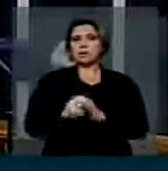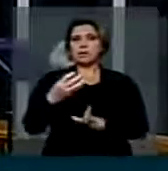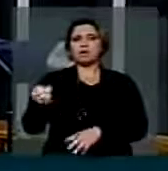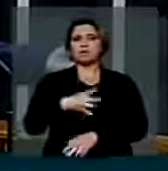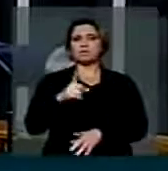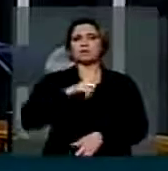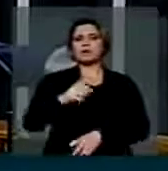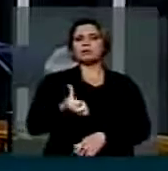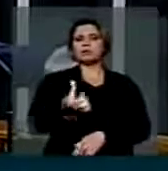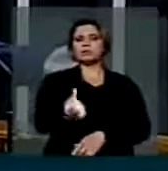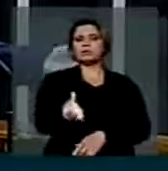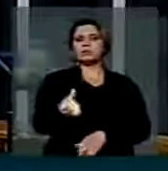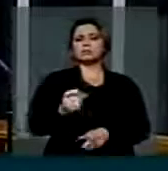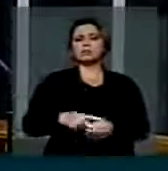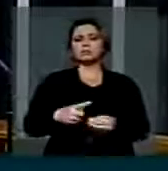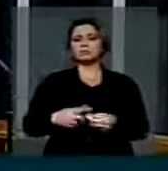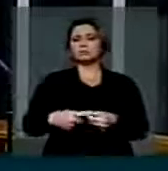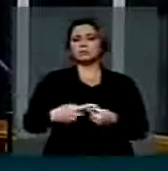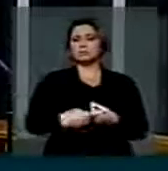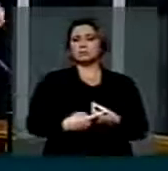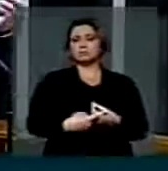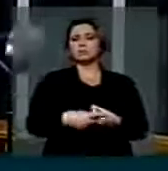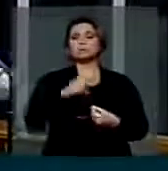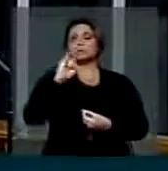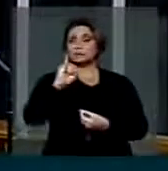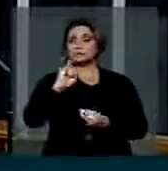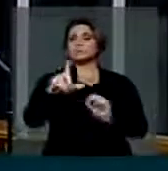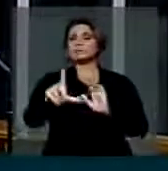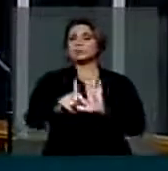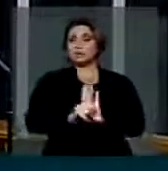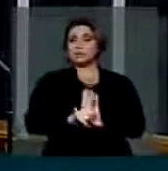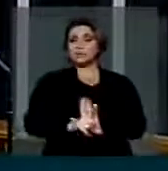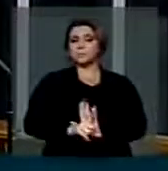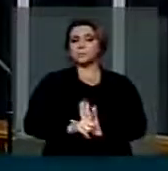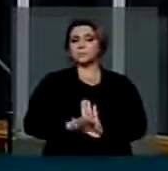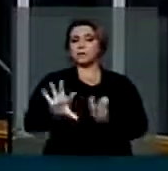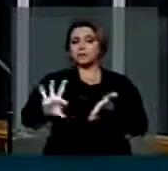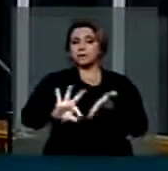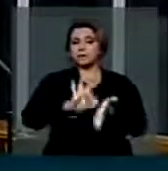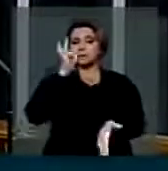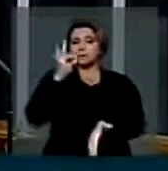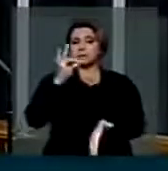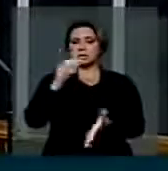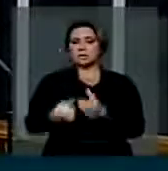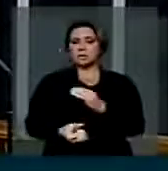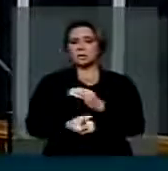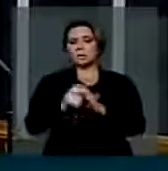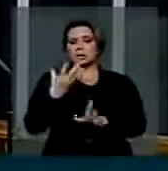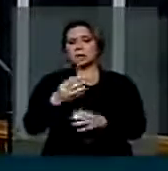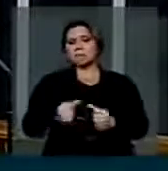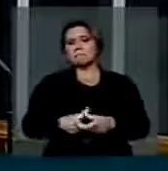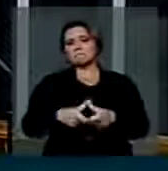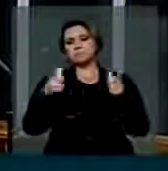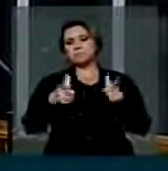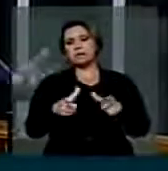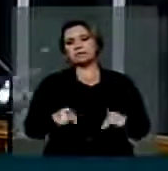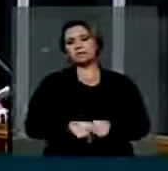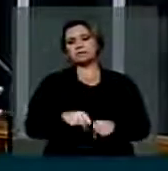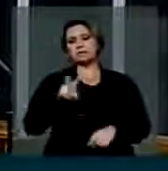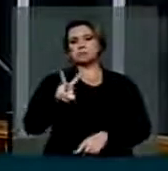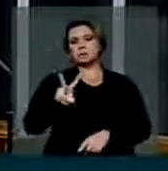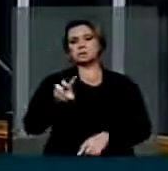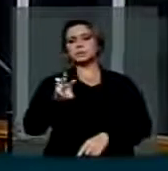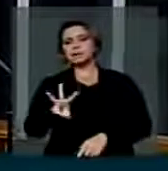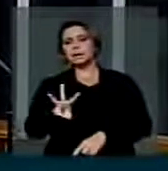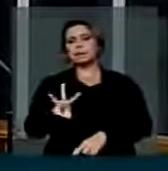tem 16 municípios só. E se a lei fosse sancionada, talvez pudéssemos criar mais dois ou três